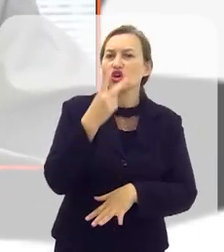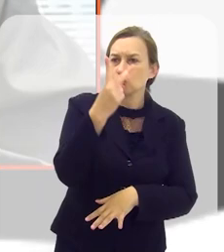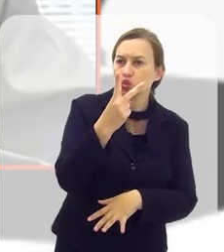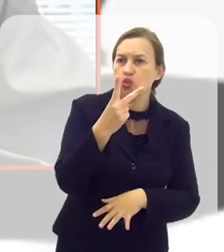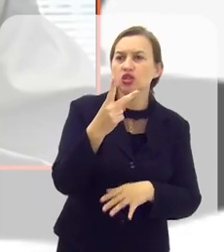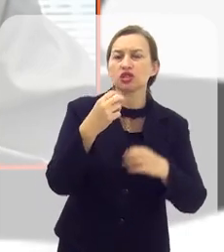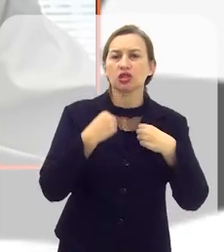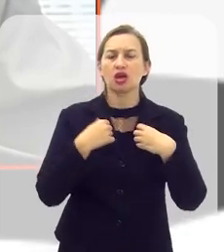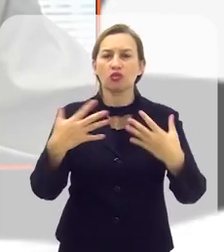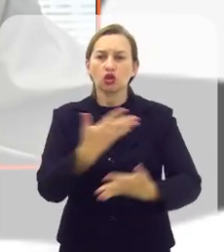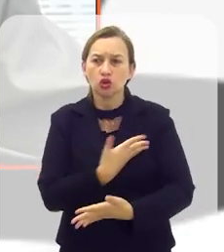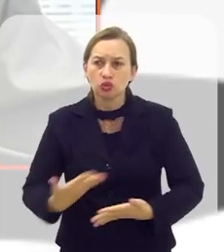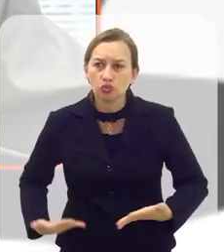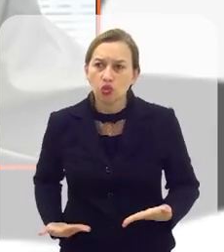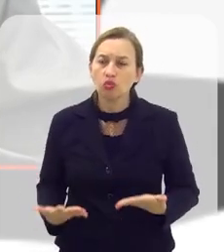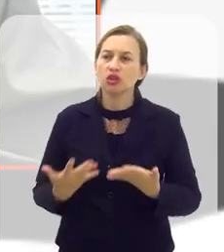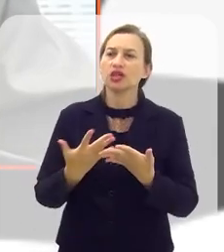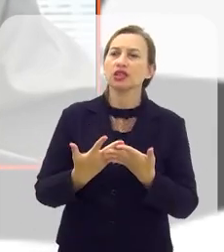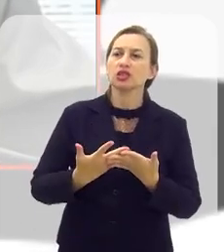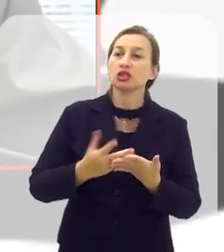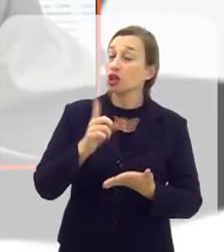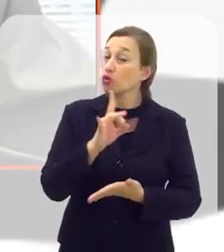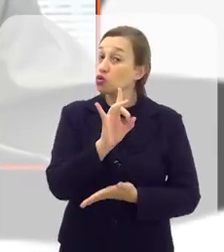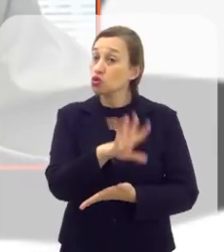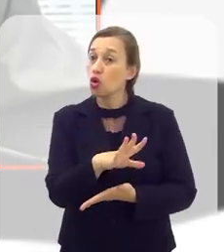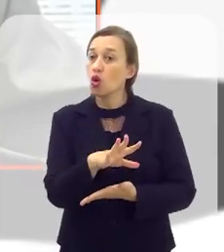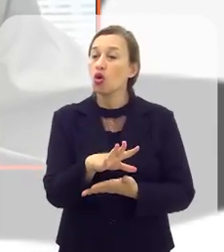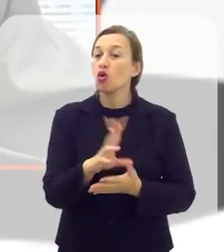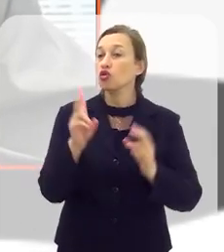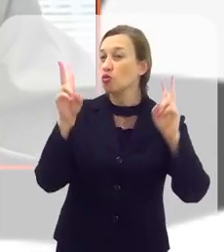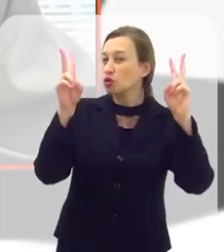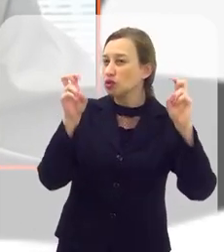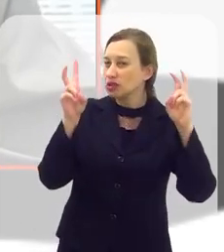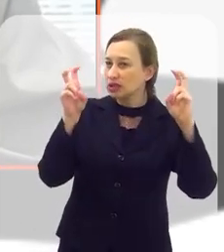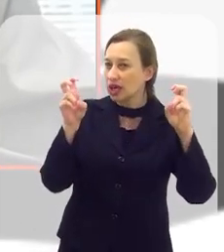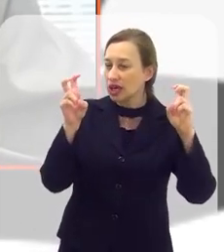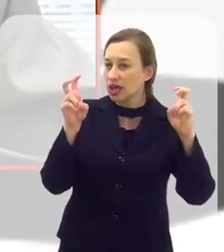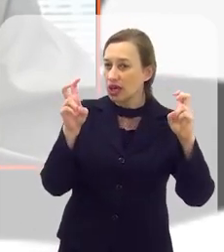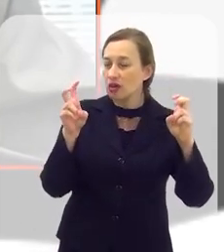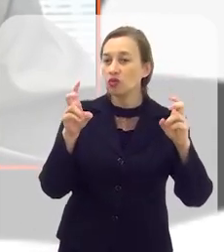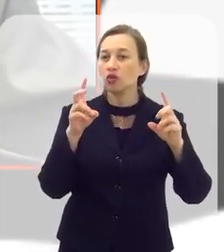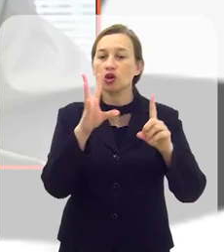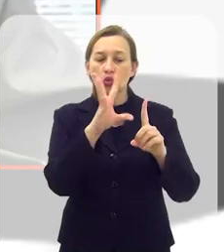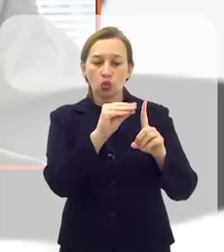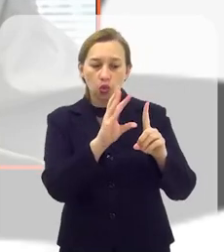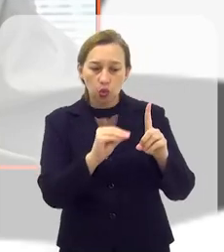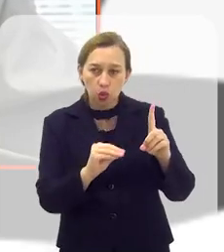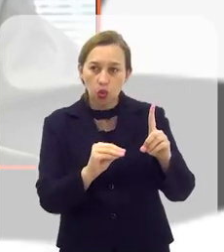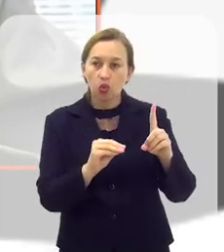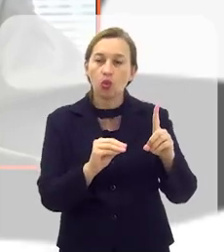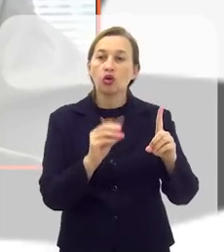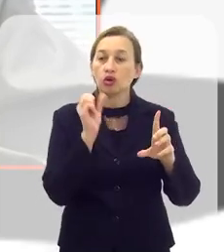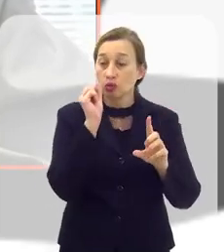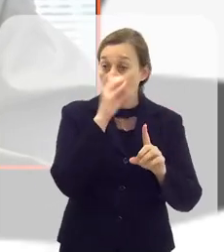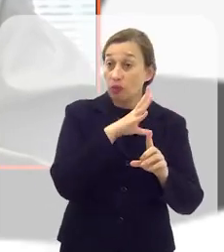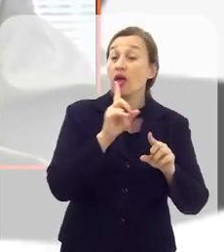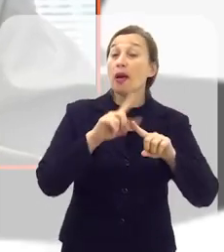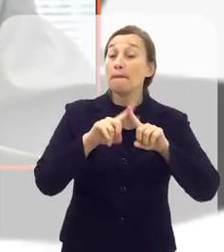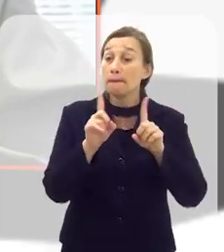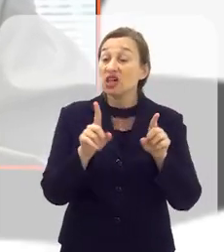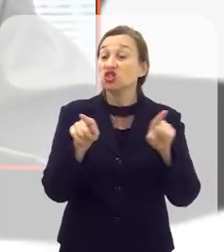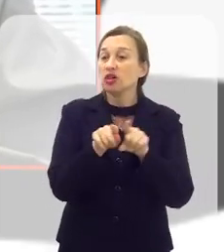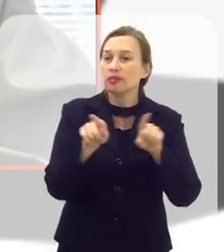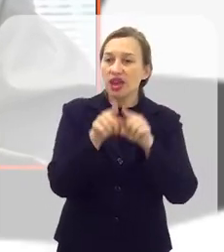duas audiências públicas, não só sobre o tema da exploração do abuso, né?